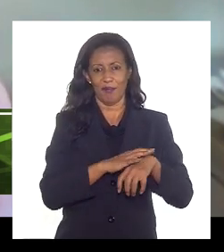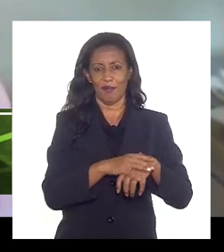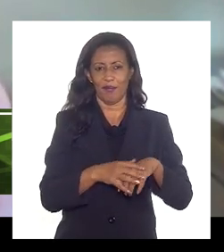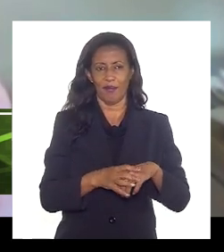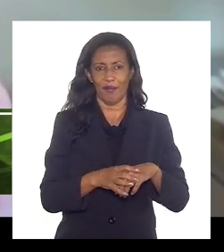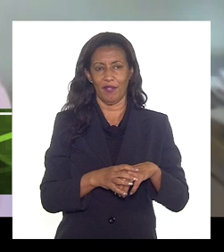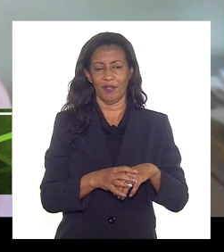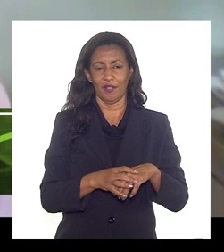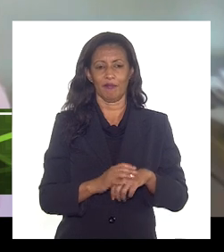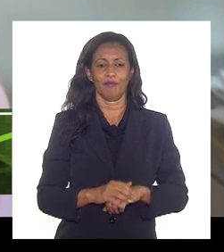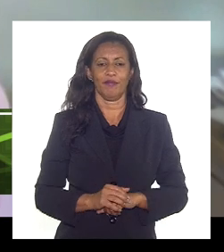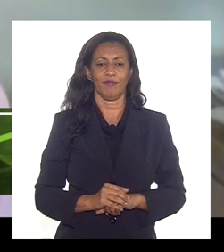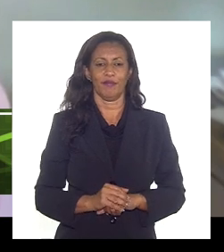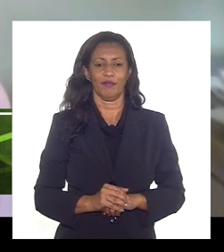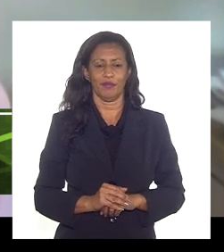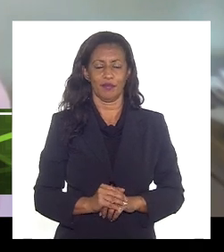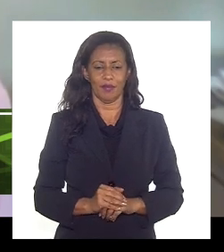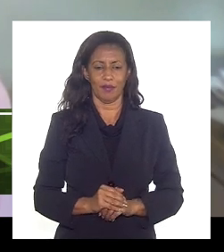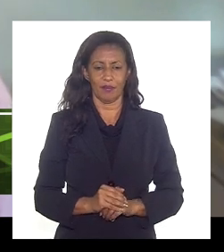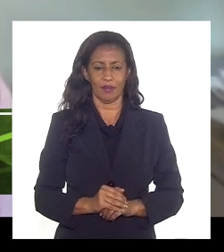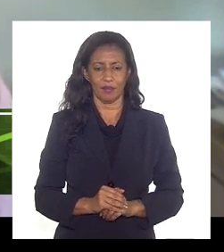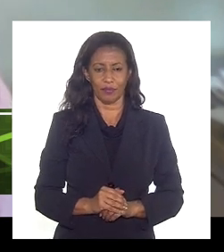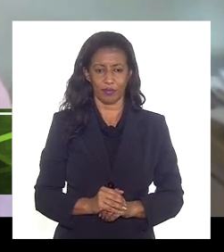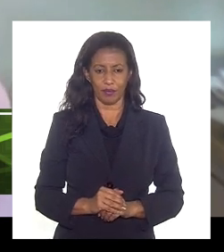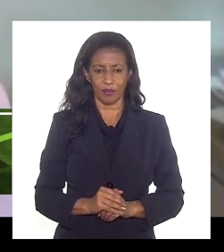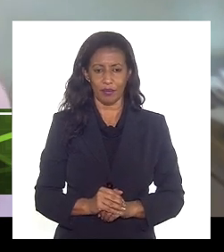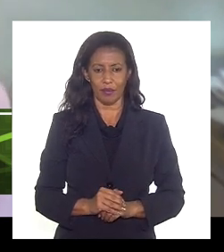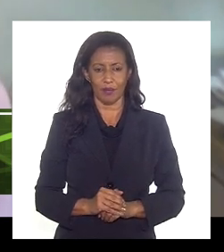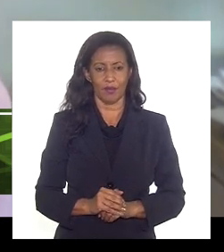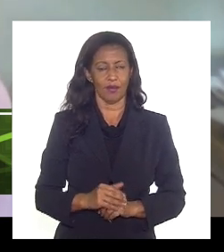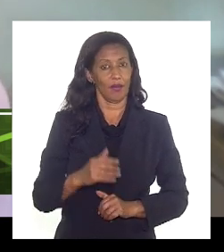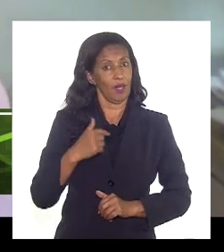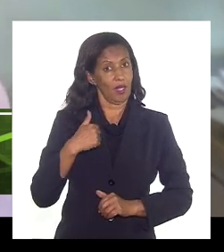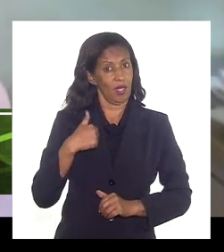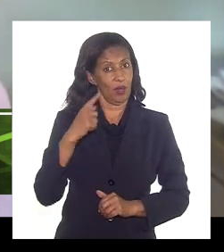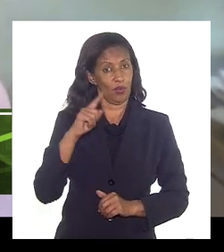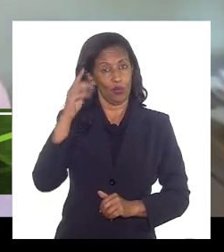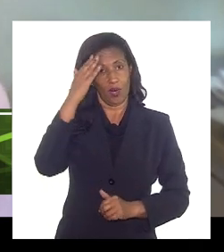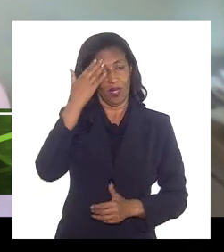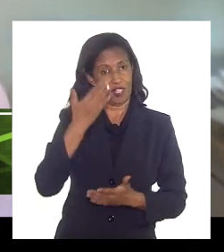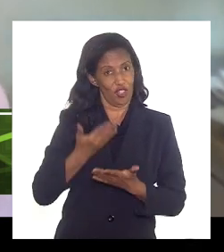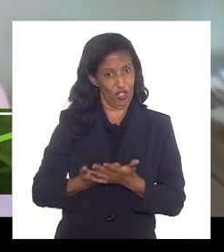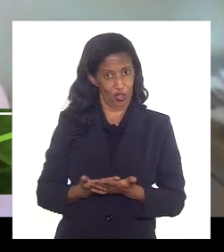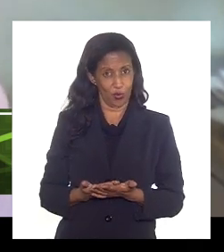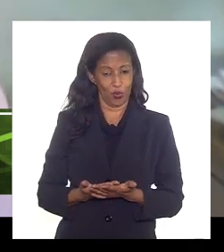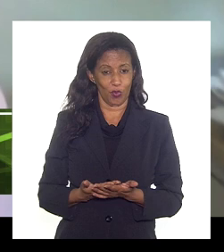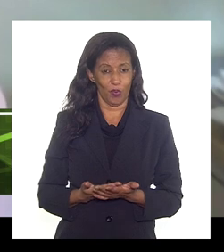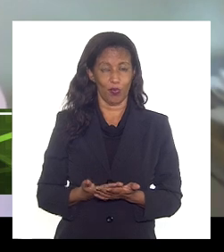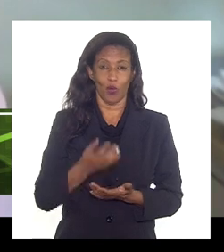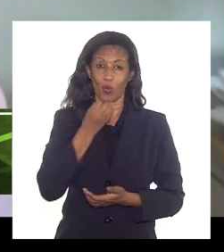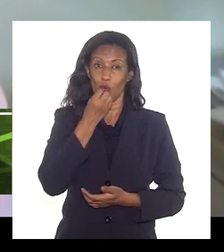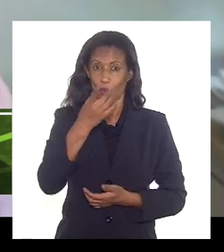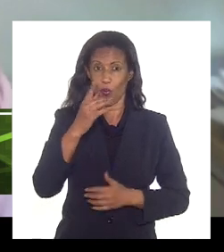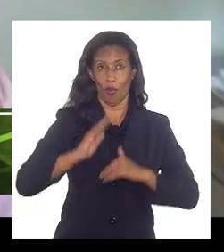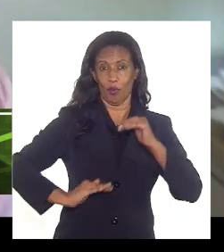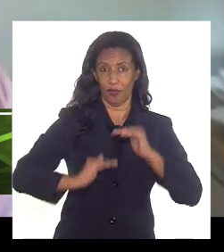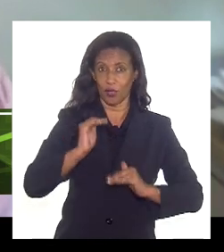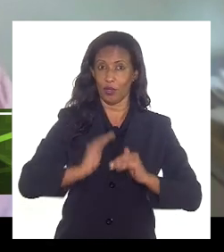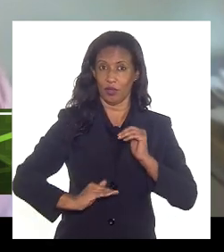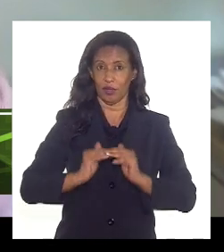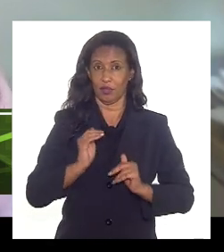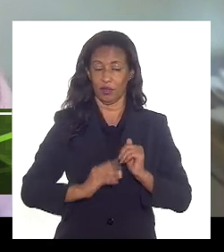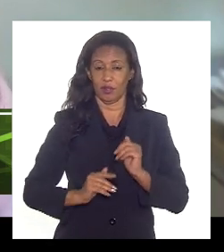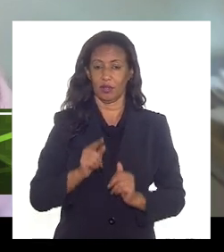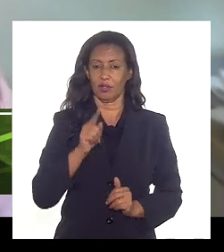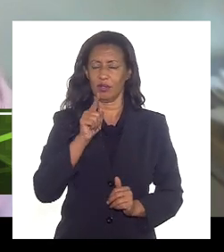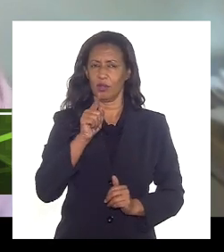lá estruturadas porque eu não acredito o senhor também não como um bom profissional que